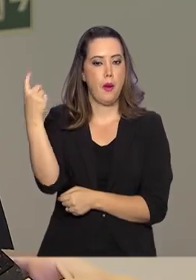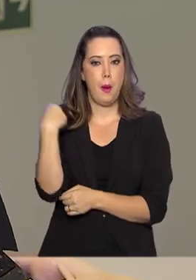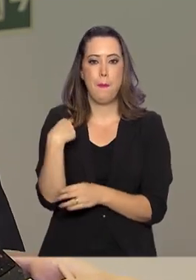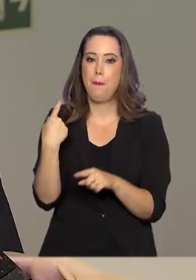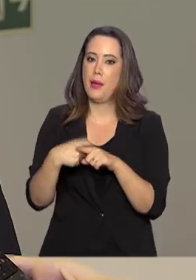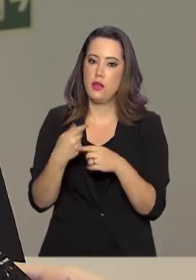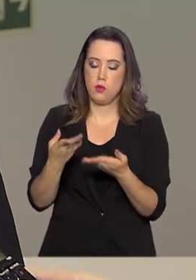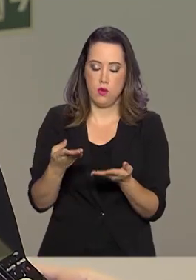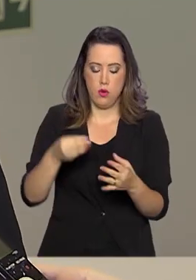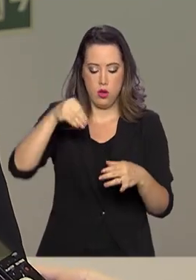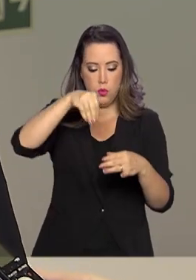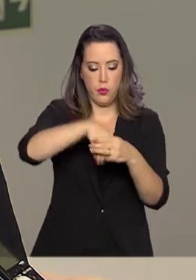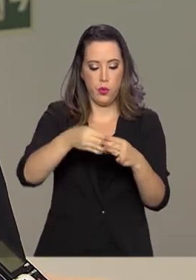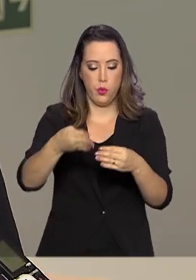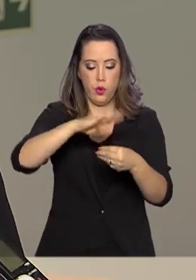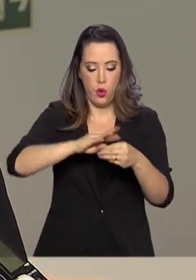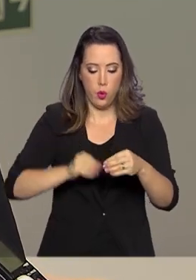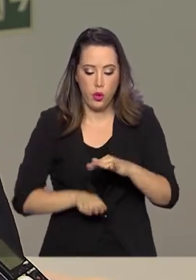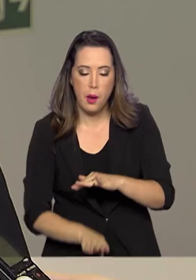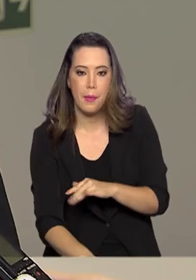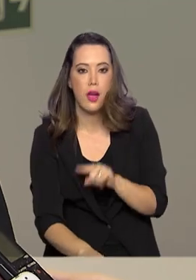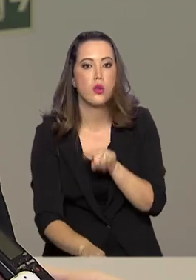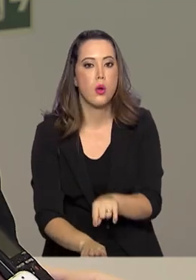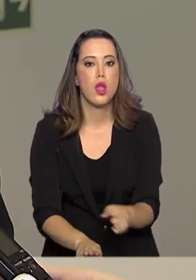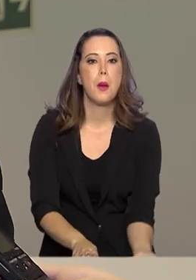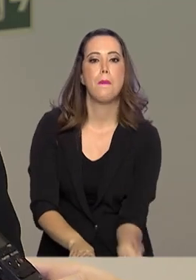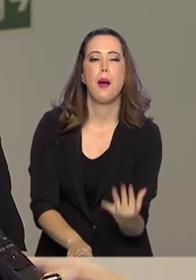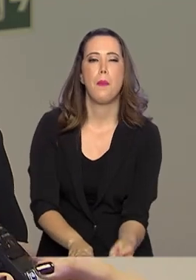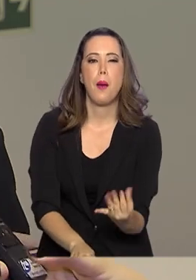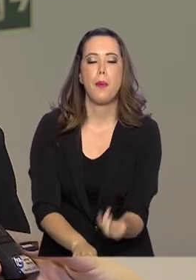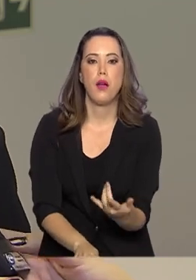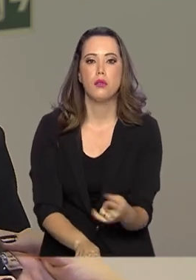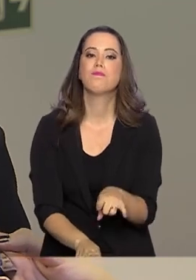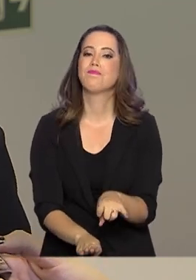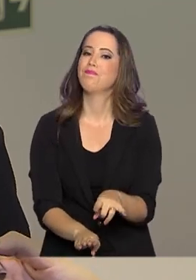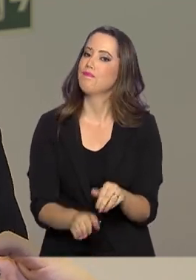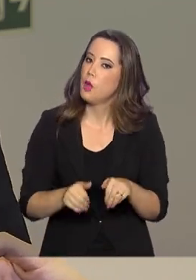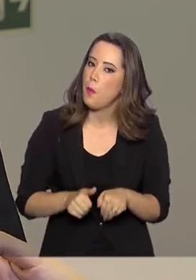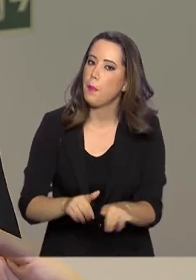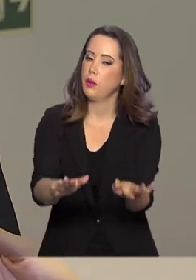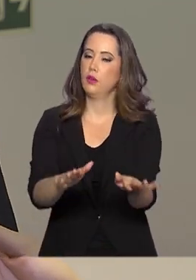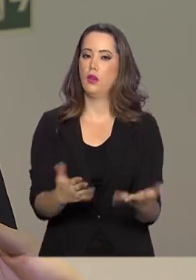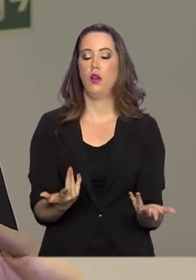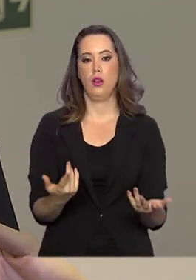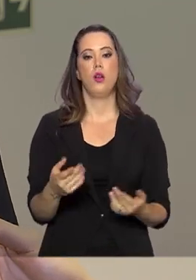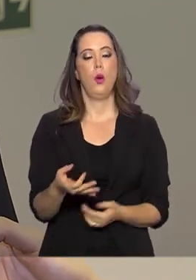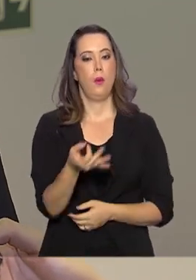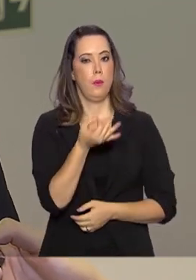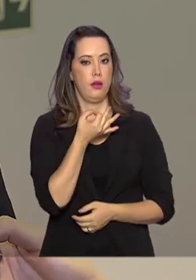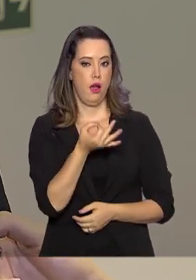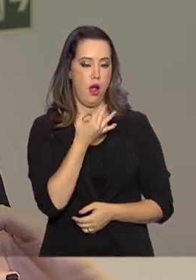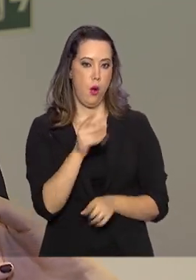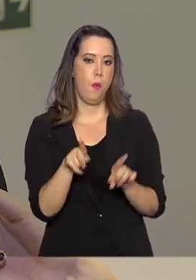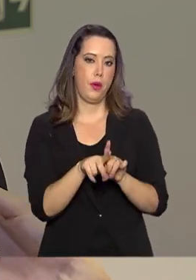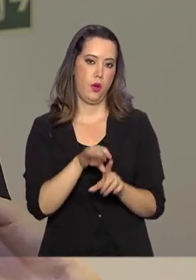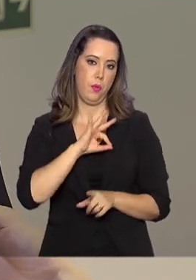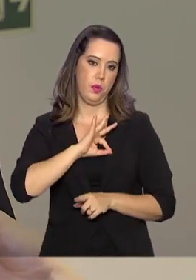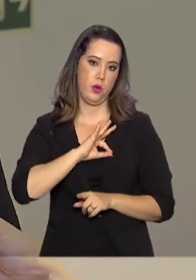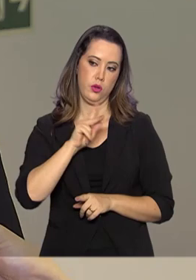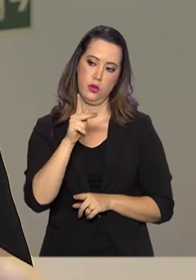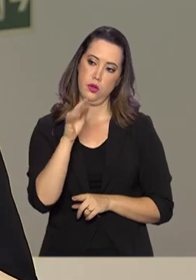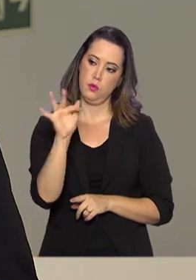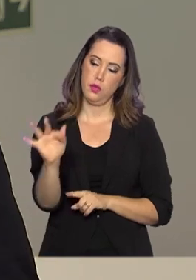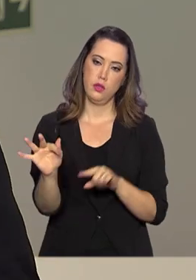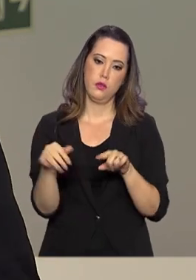da cadeira, vai levar à eliminação do aluno. Isso é uma novidade em relação aos anos anteriores. Foi uma sugestão da Polícia Federal para